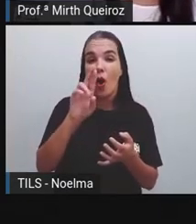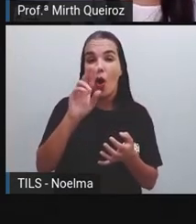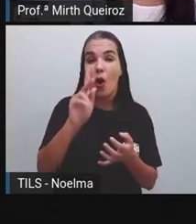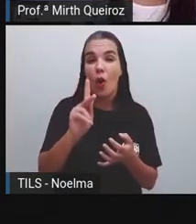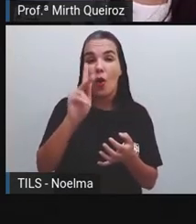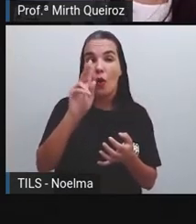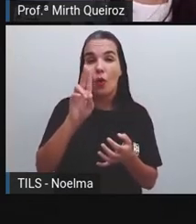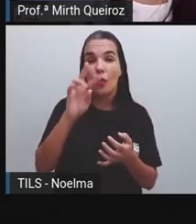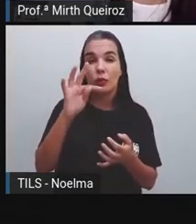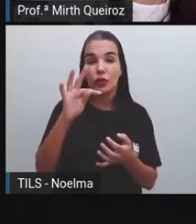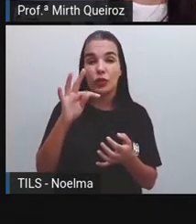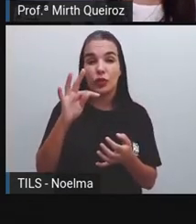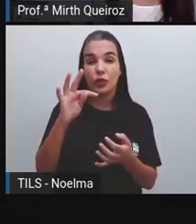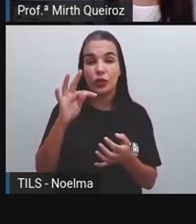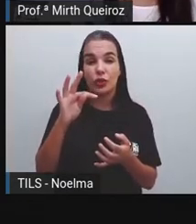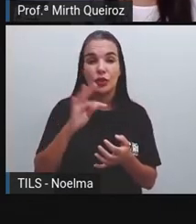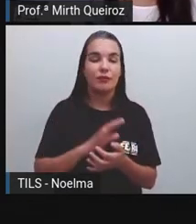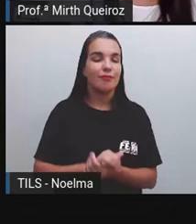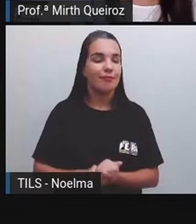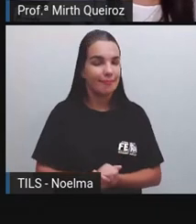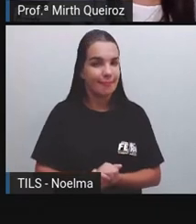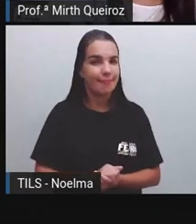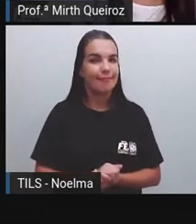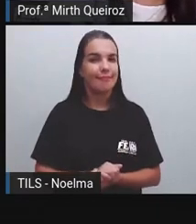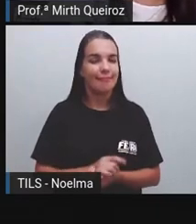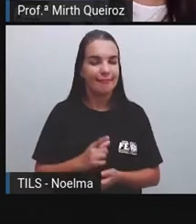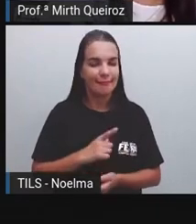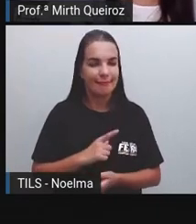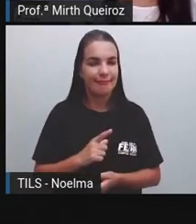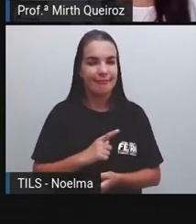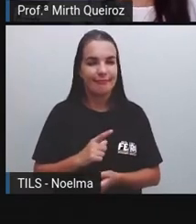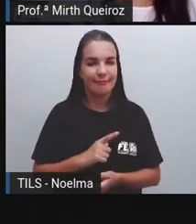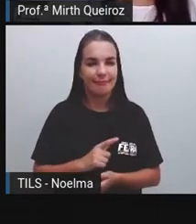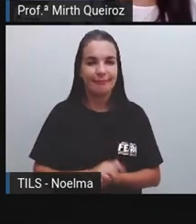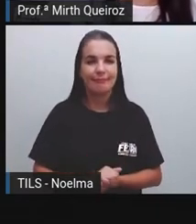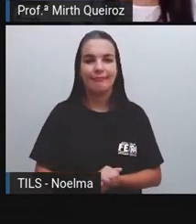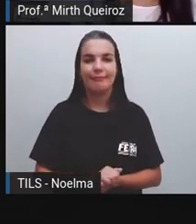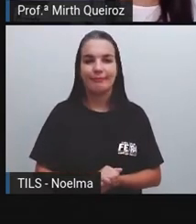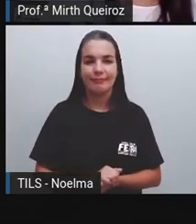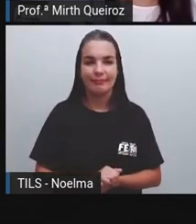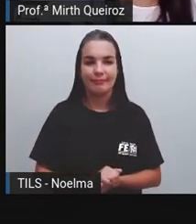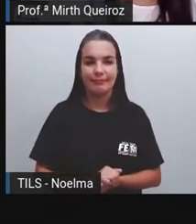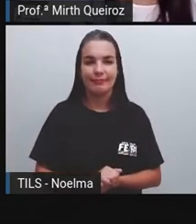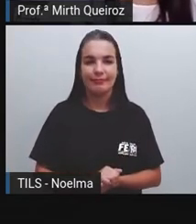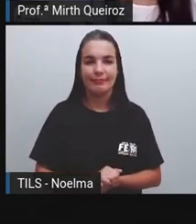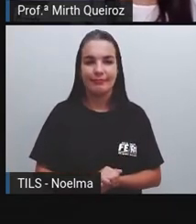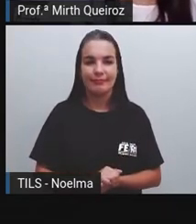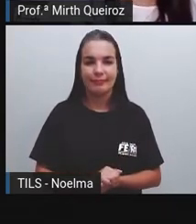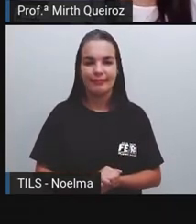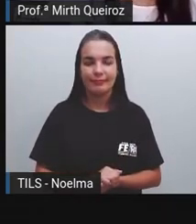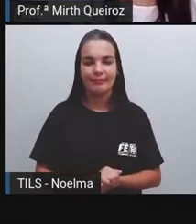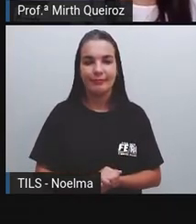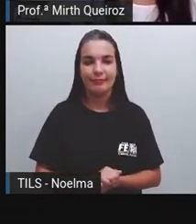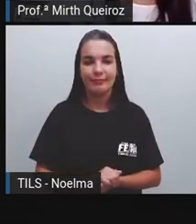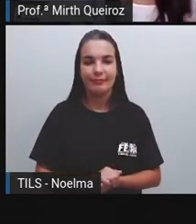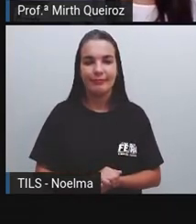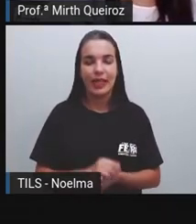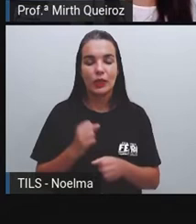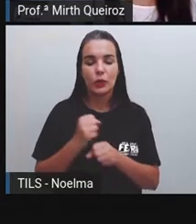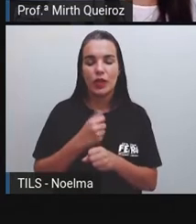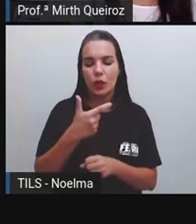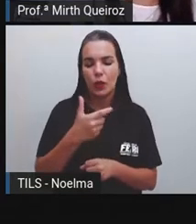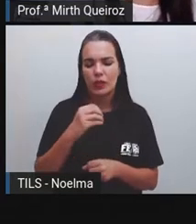2005 2006 A gente utilizava Ali O Orkut Só